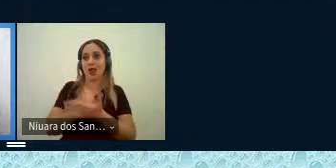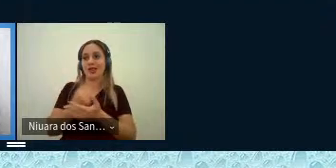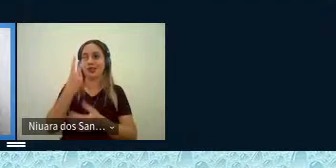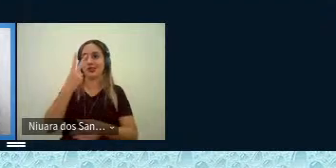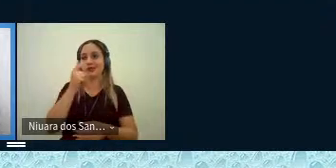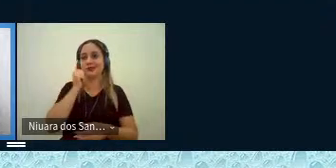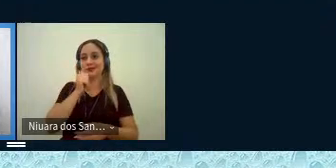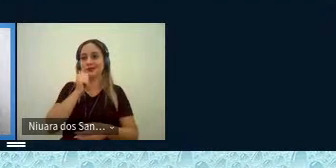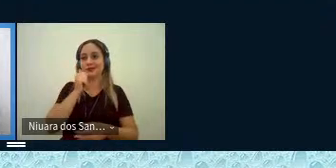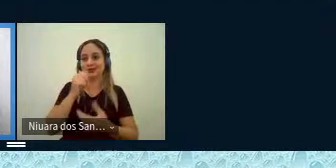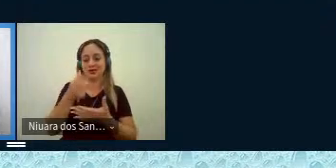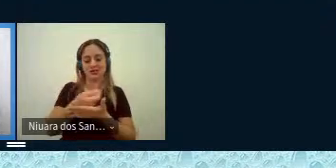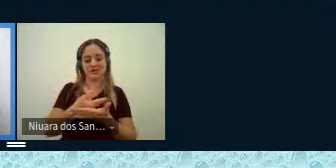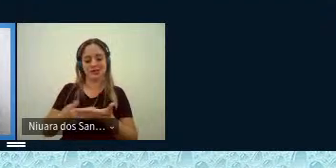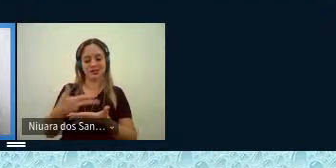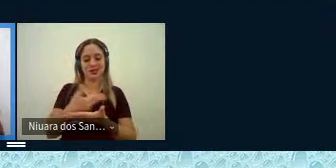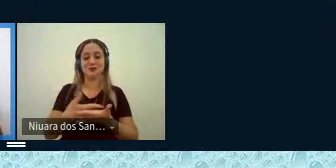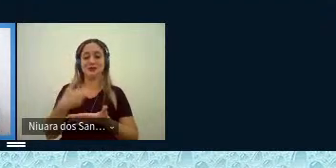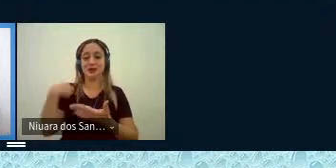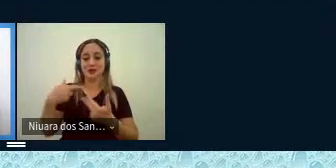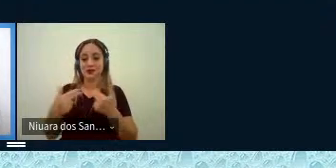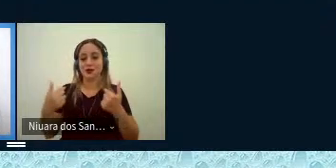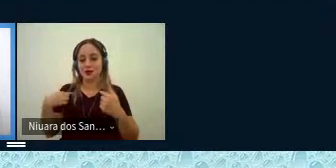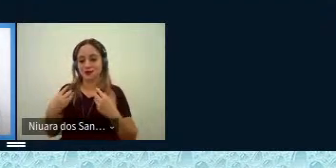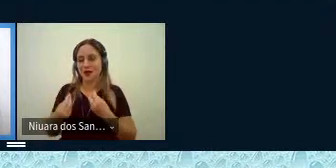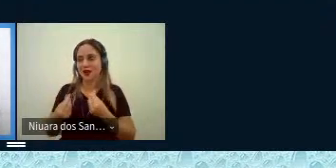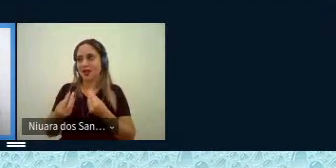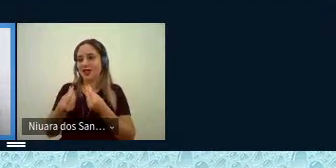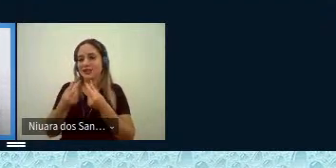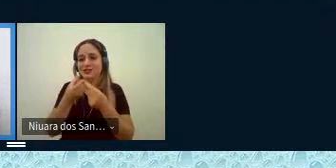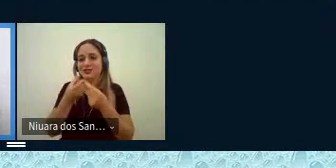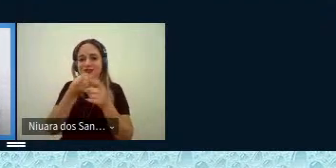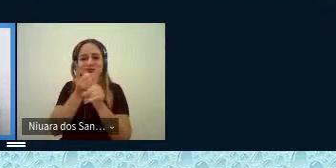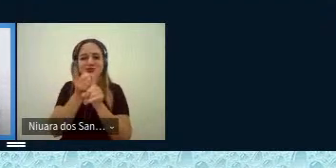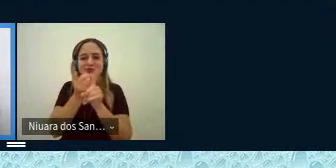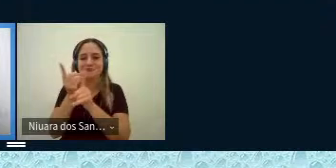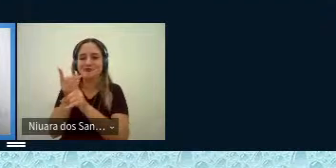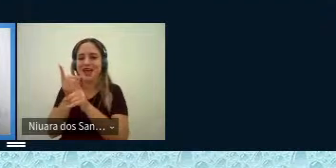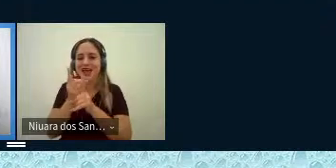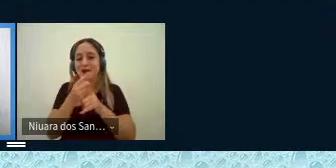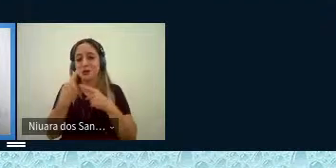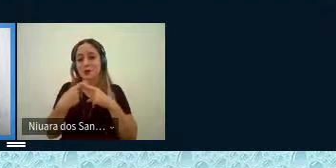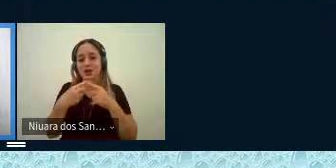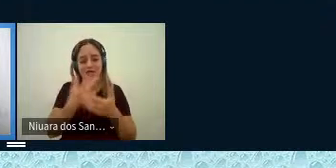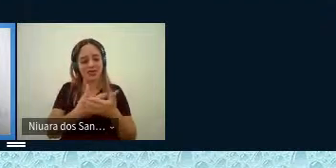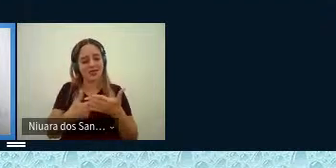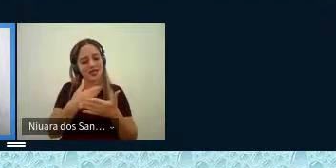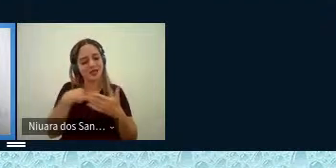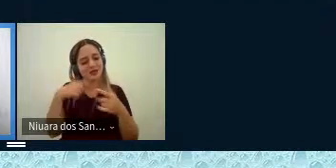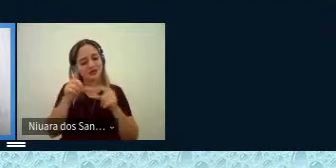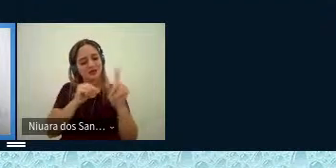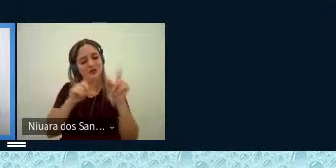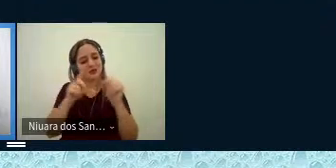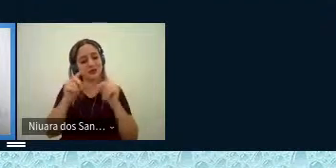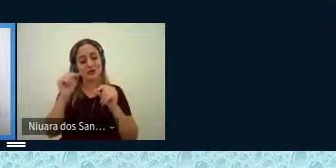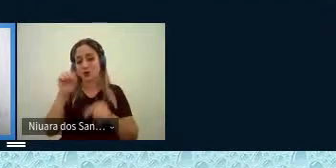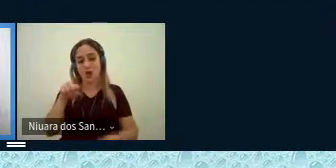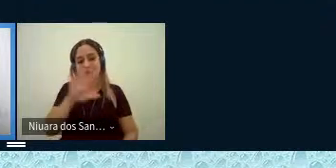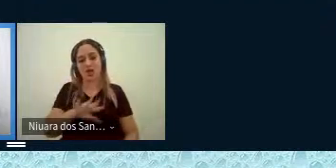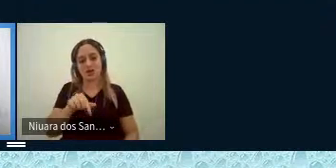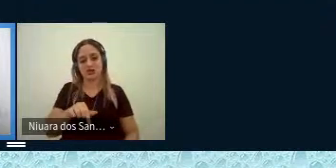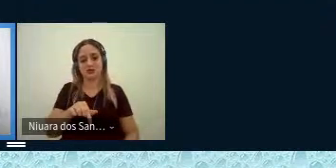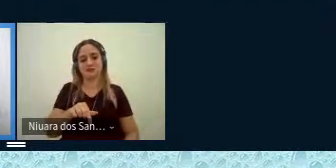vão ficando mais mais cheias de descobertas porque as desenhistas que eu escolhi não eram da região